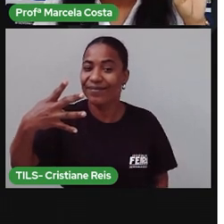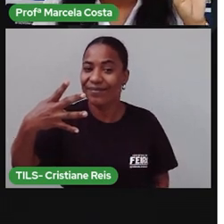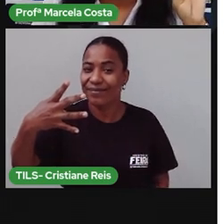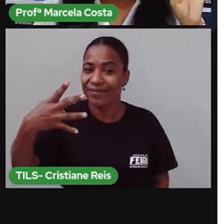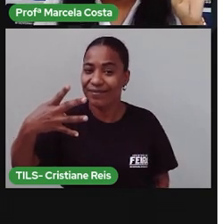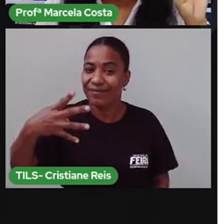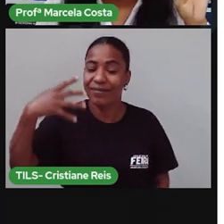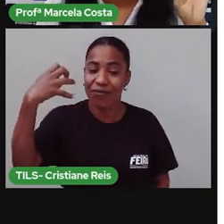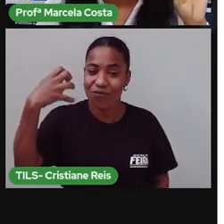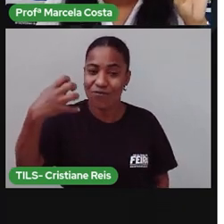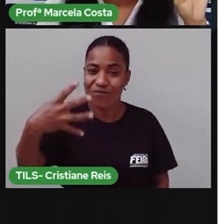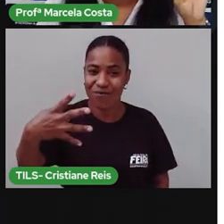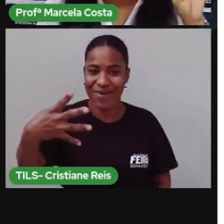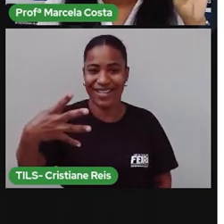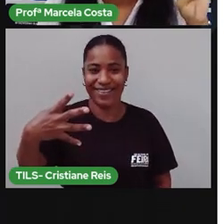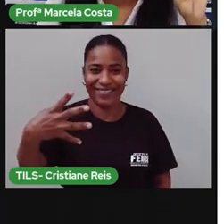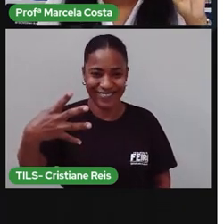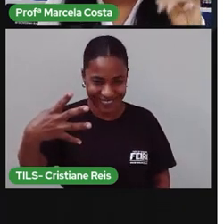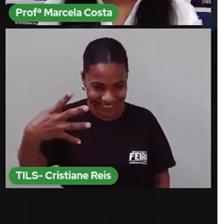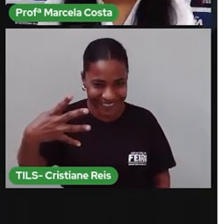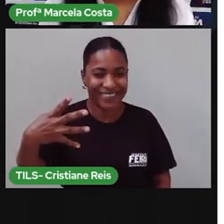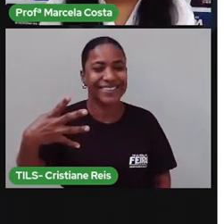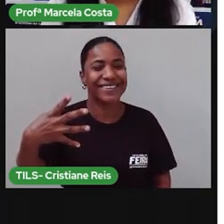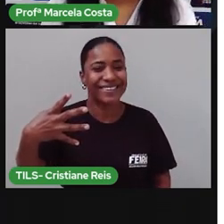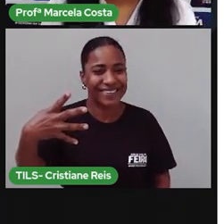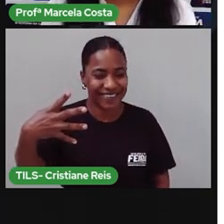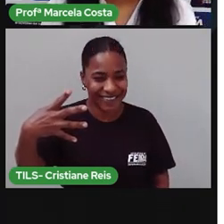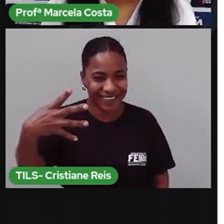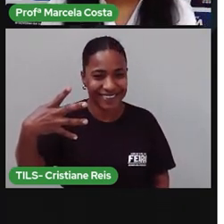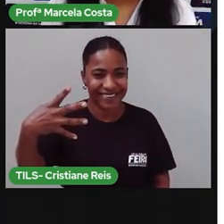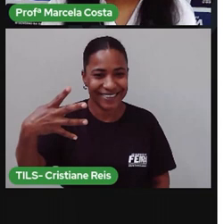É o número quatro, né? Isso?